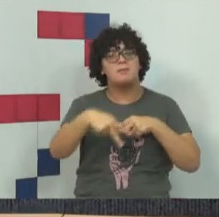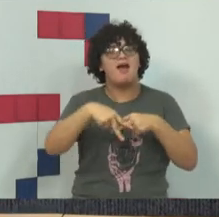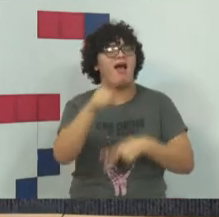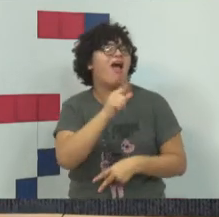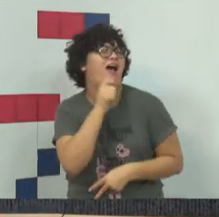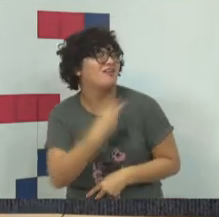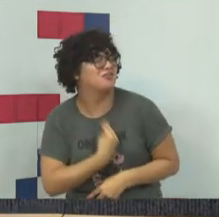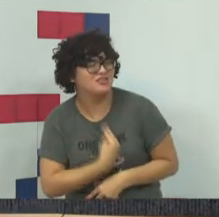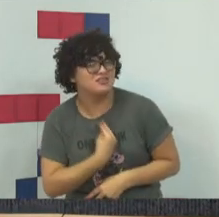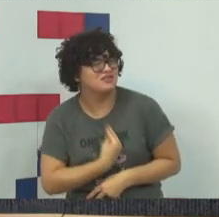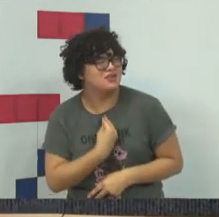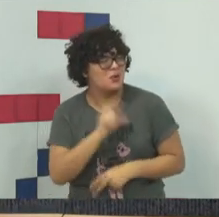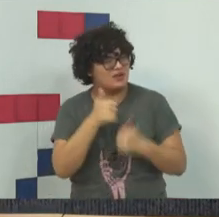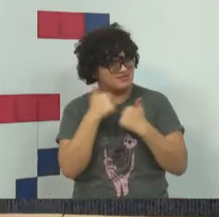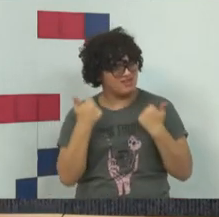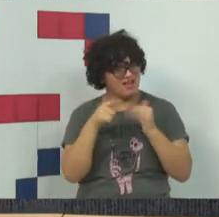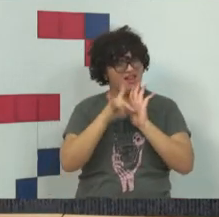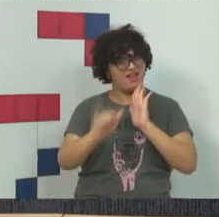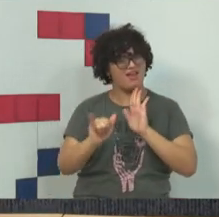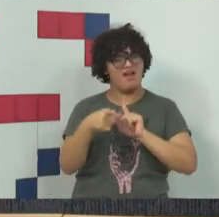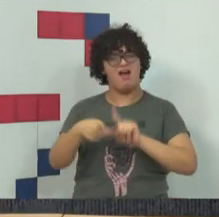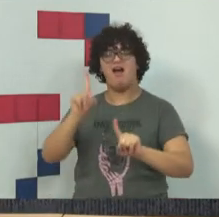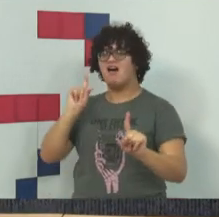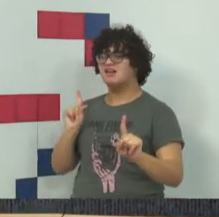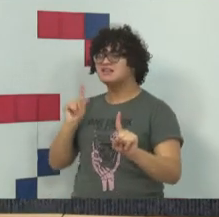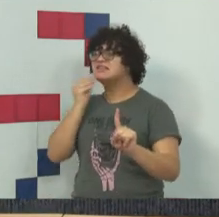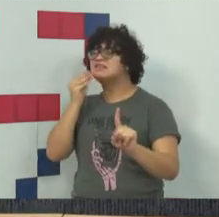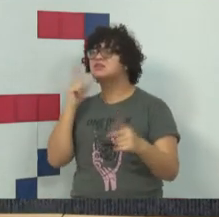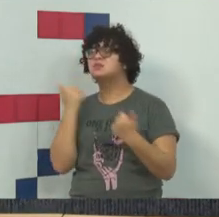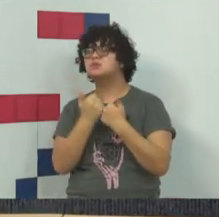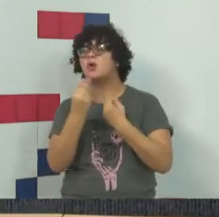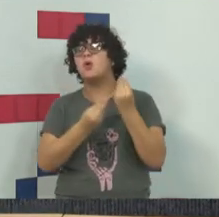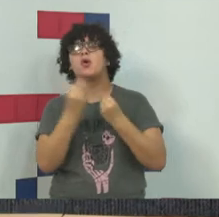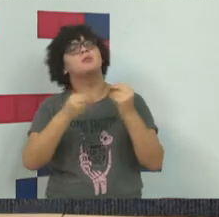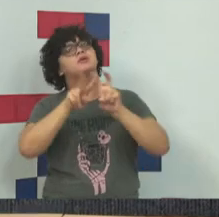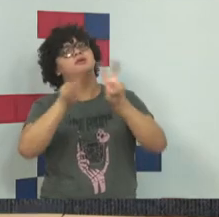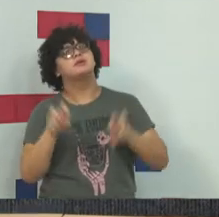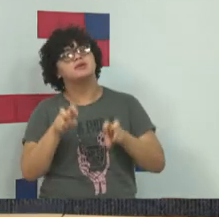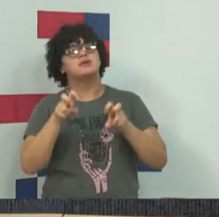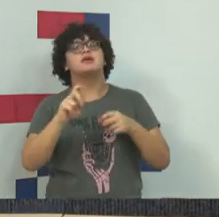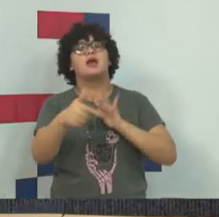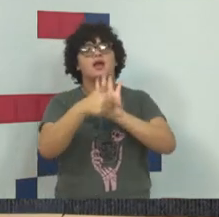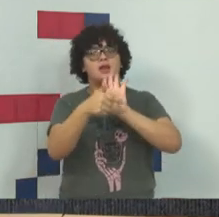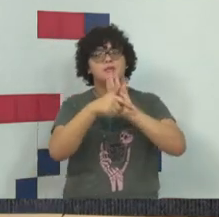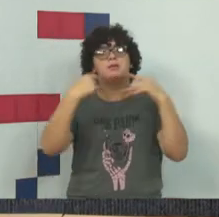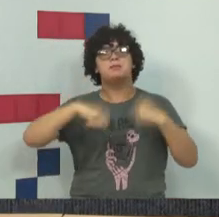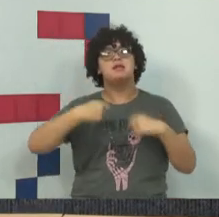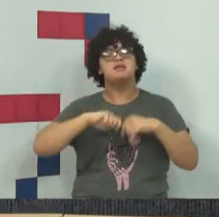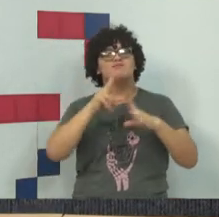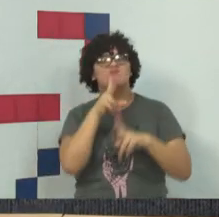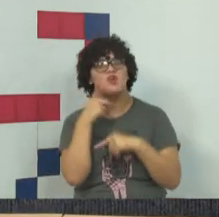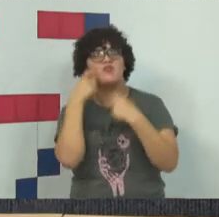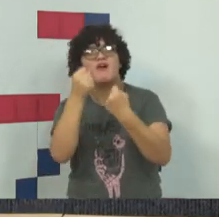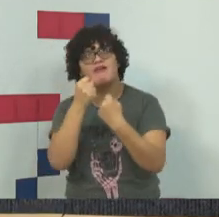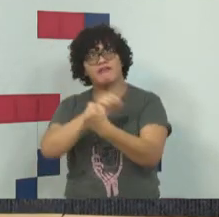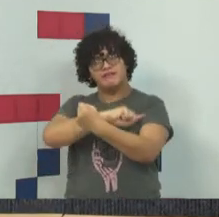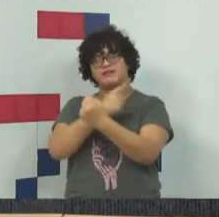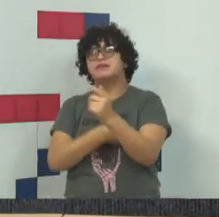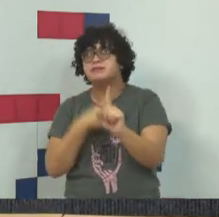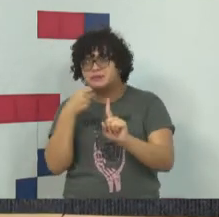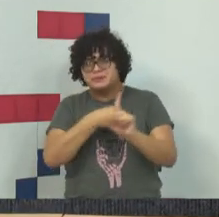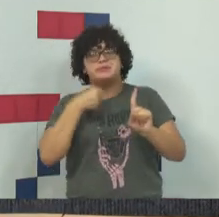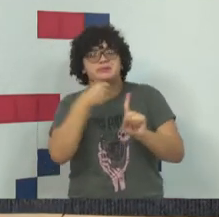sem lei anterior que defina o crime, portanto, nós temos que ter um esforço danado, e o Brasil